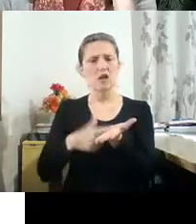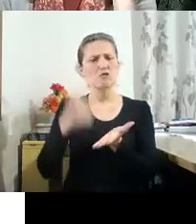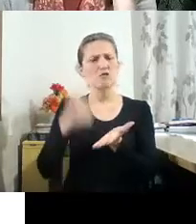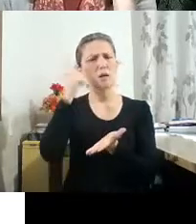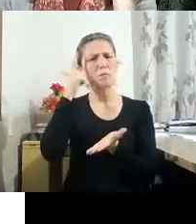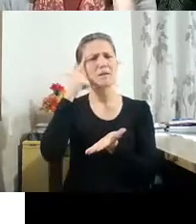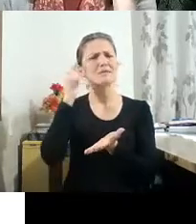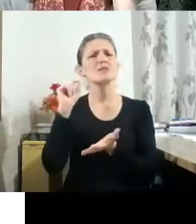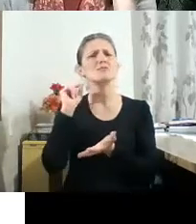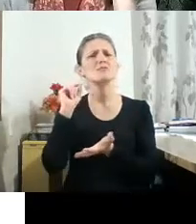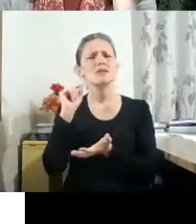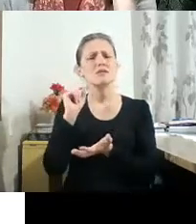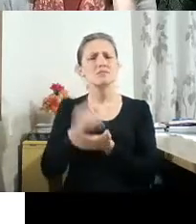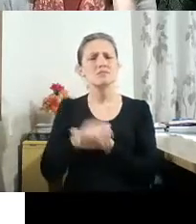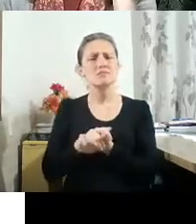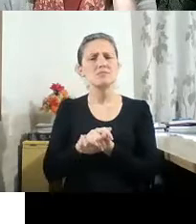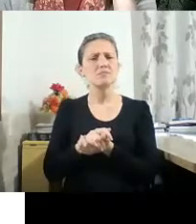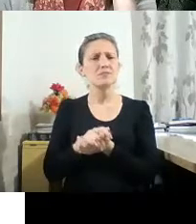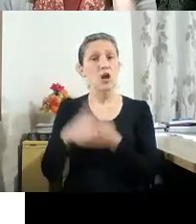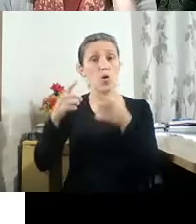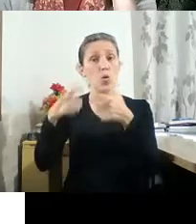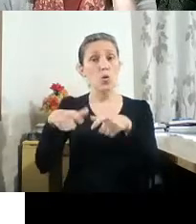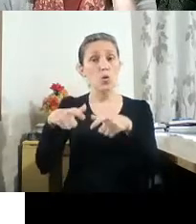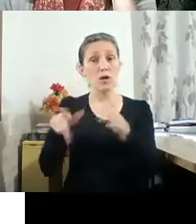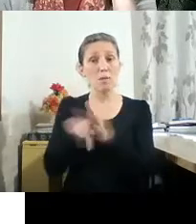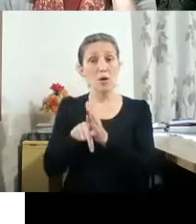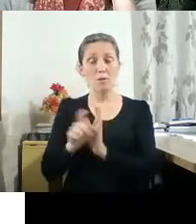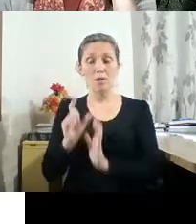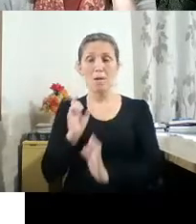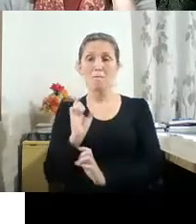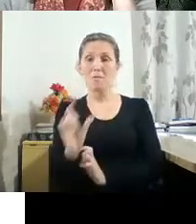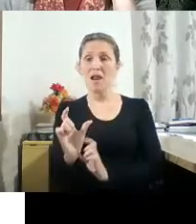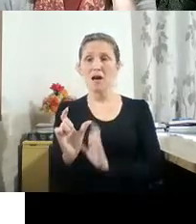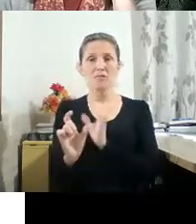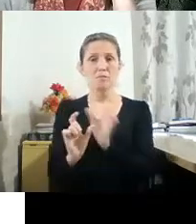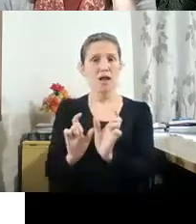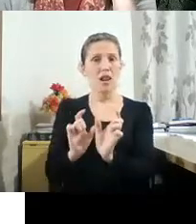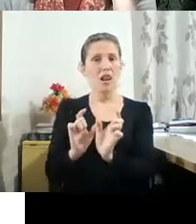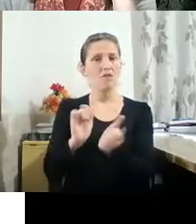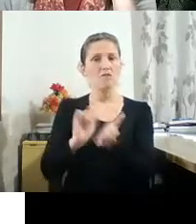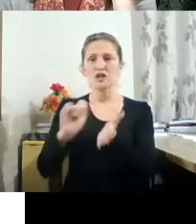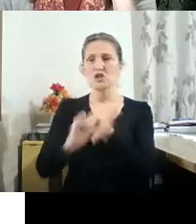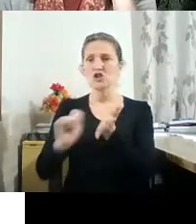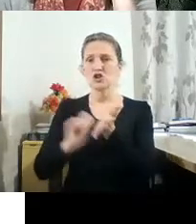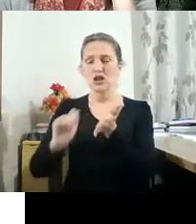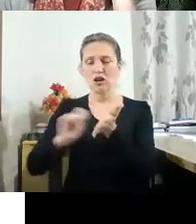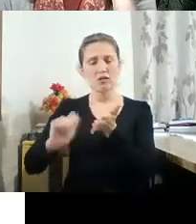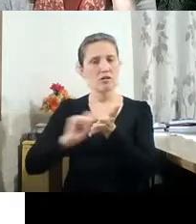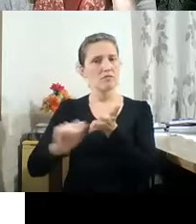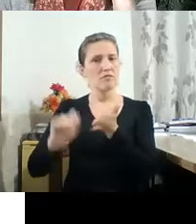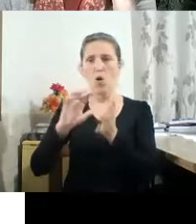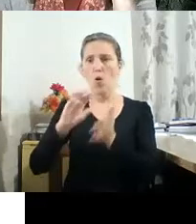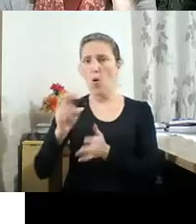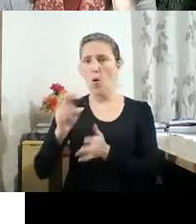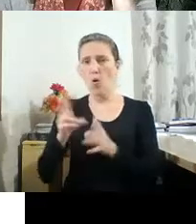um lugar privilegiado da palavra. E isso, se a gente